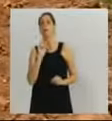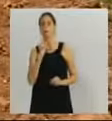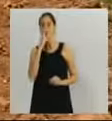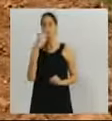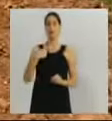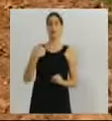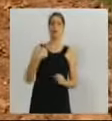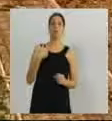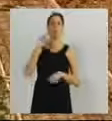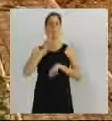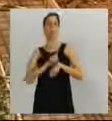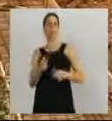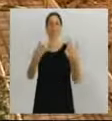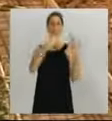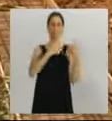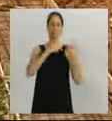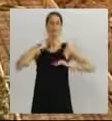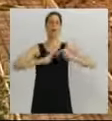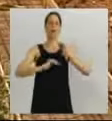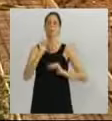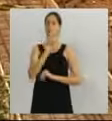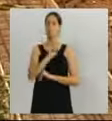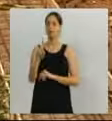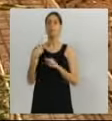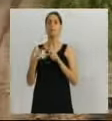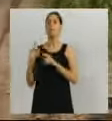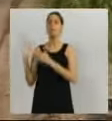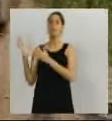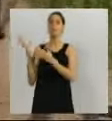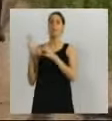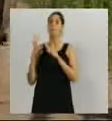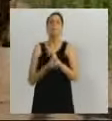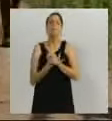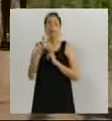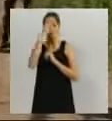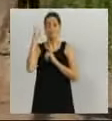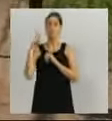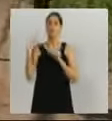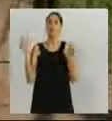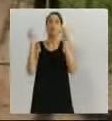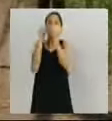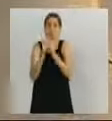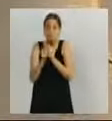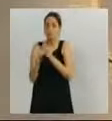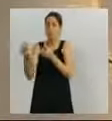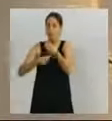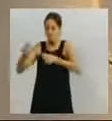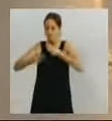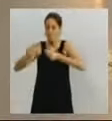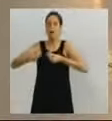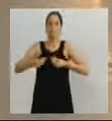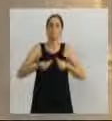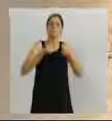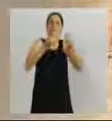obra, mas apenas dizer que, somando forças com outros vereadores, apresentei essas demandas ao prefeito Napoleão,